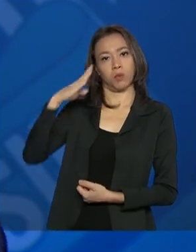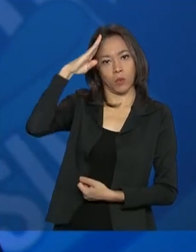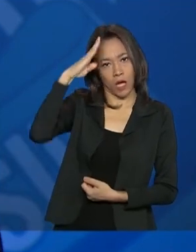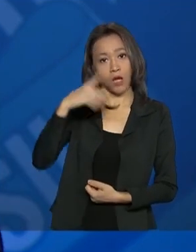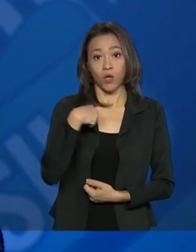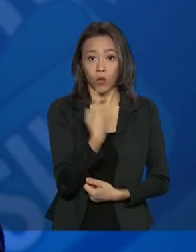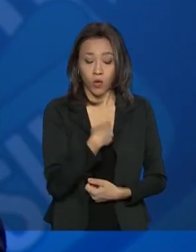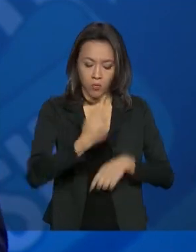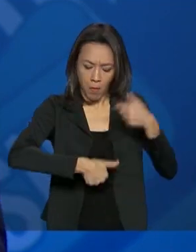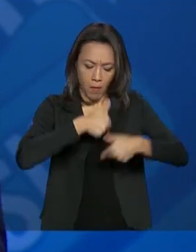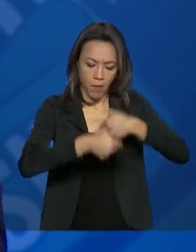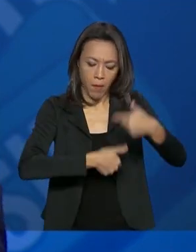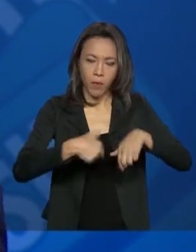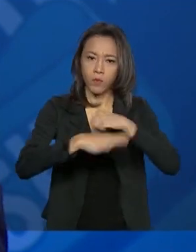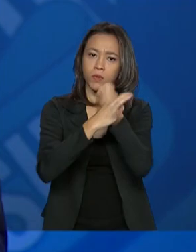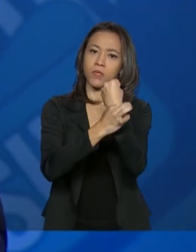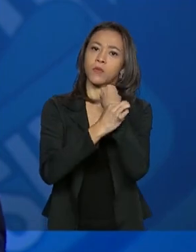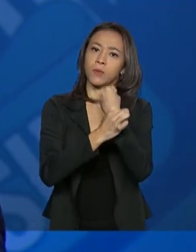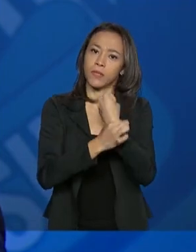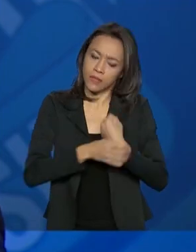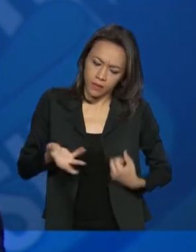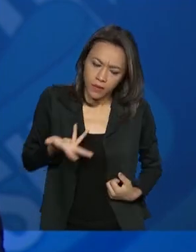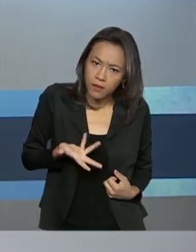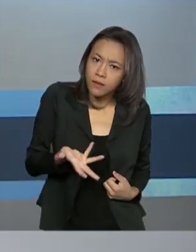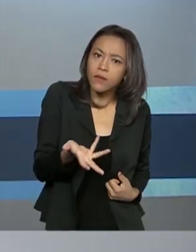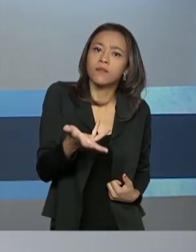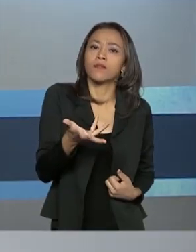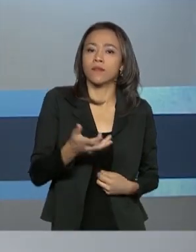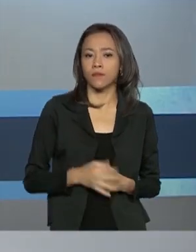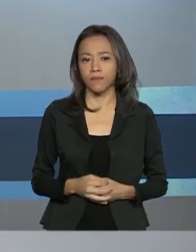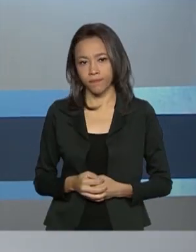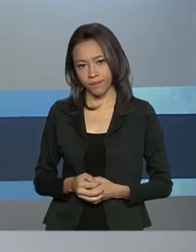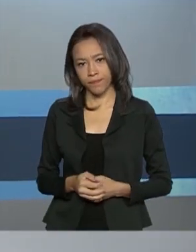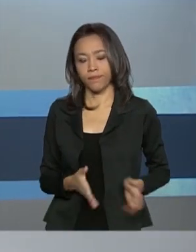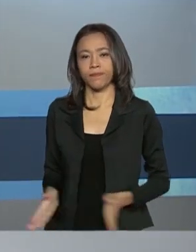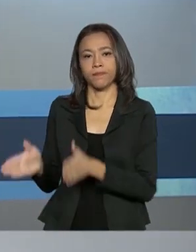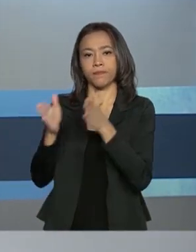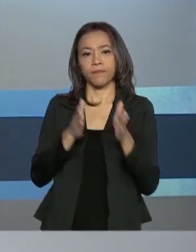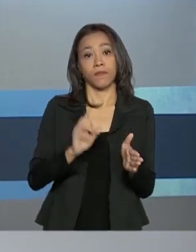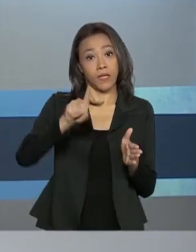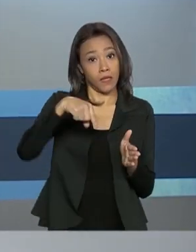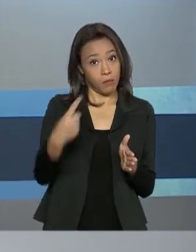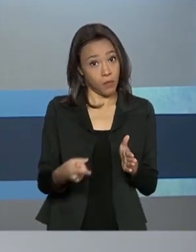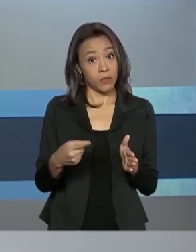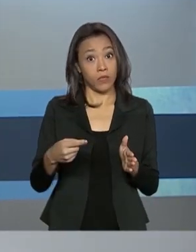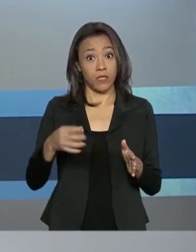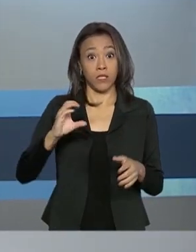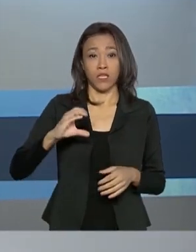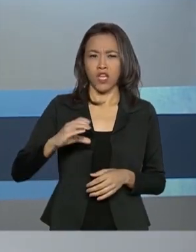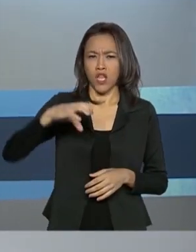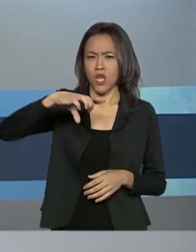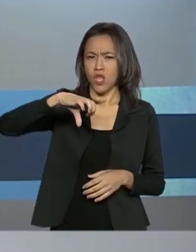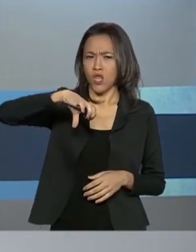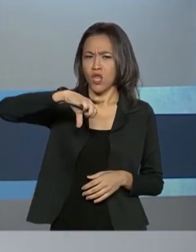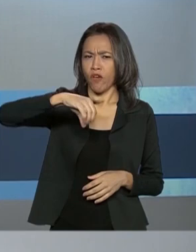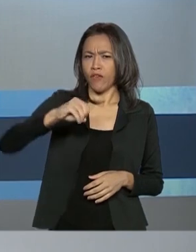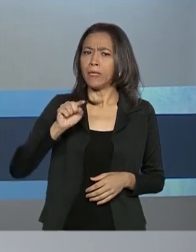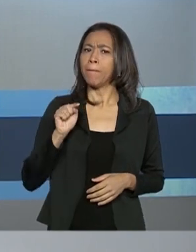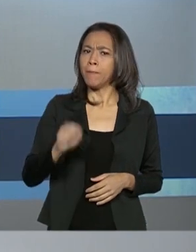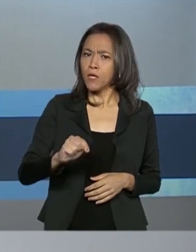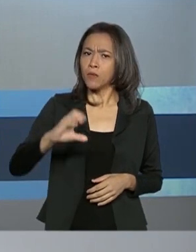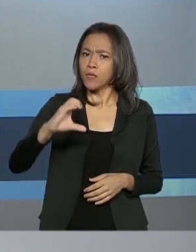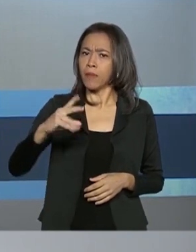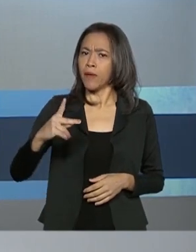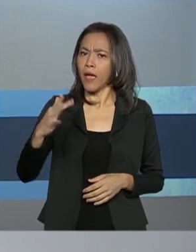segurança e com agilidade. E depois de regularizar cerca de 90 mil CPFs,